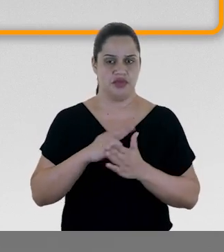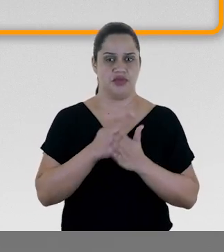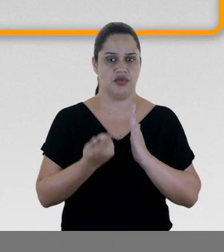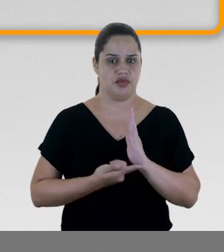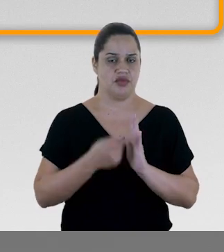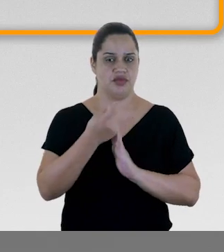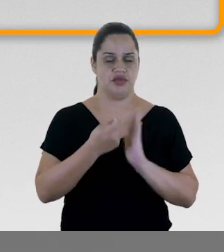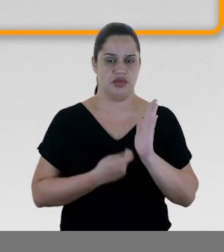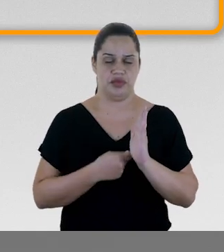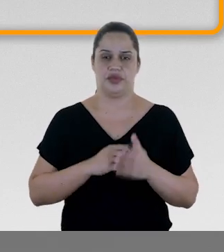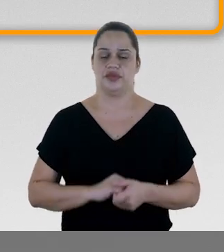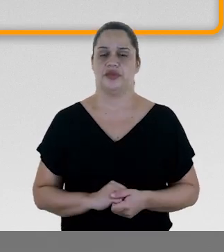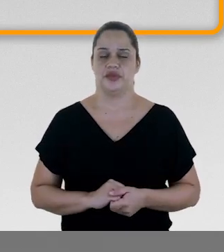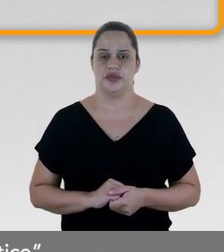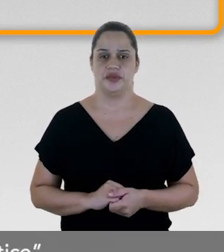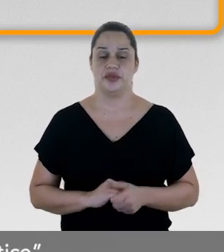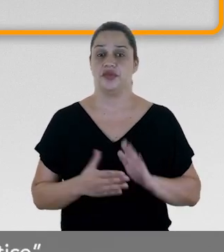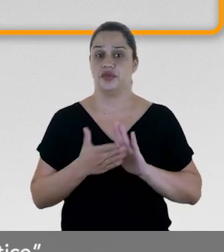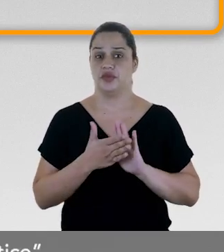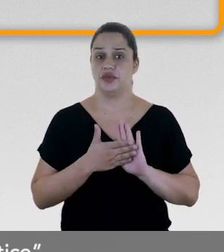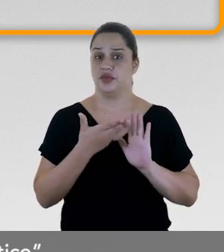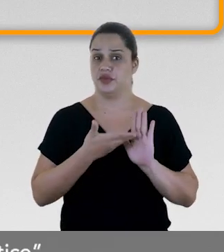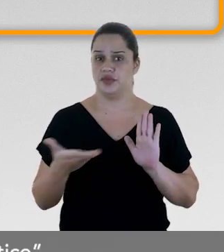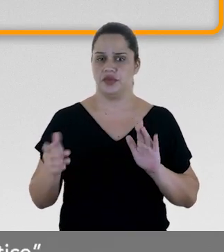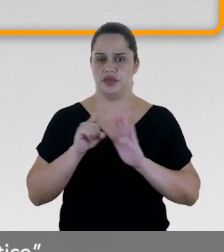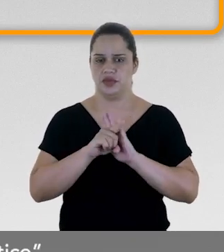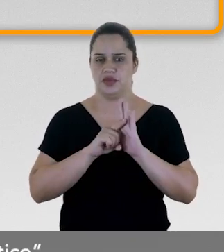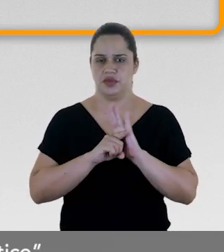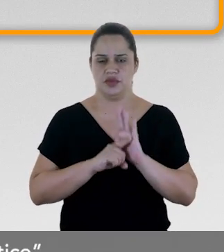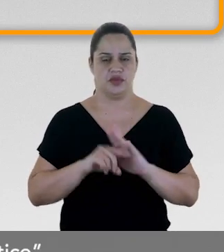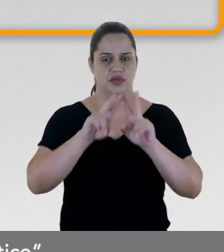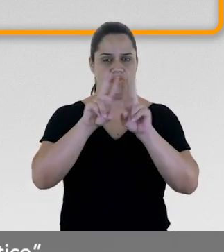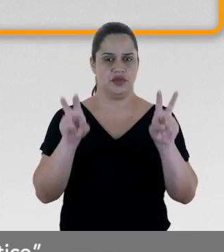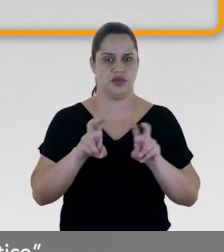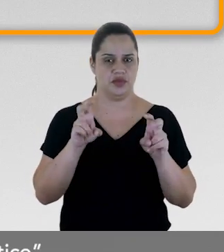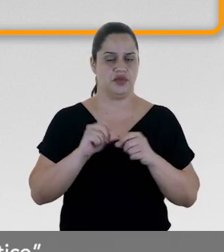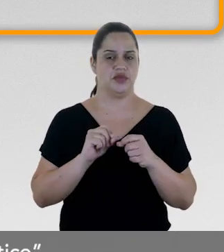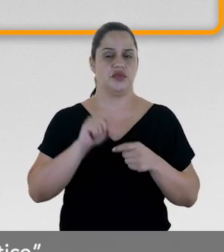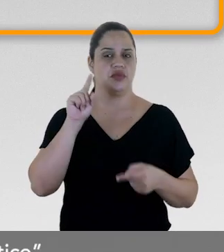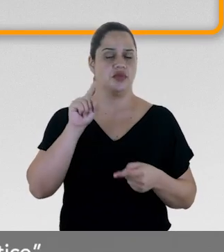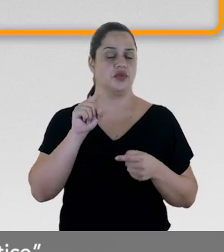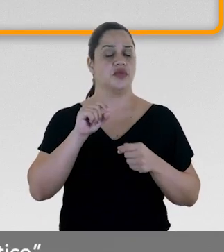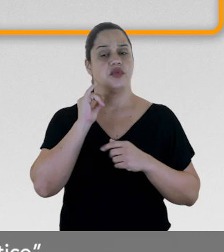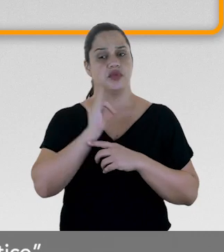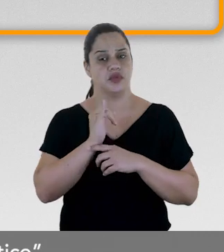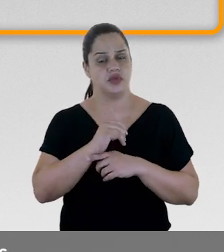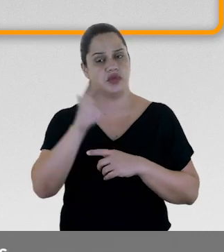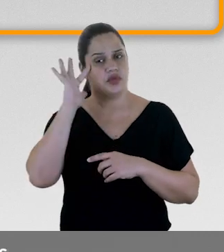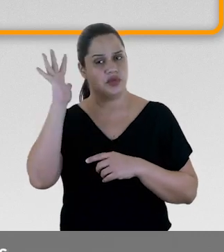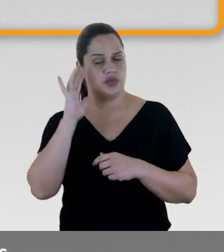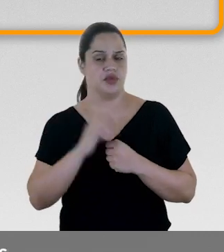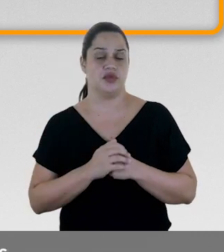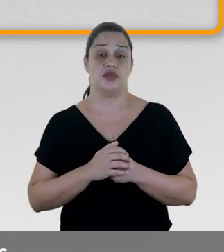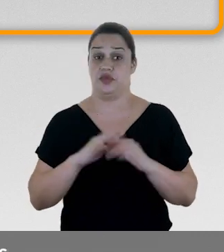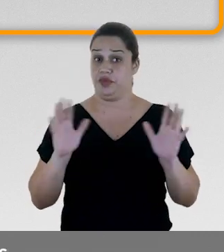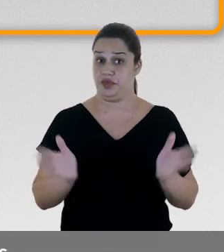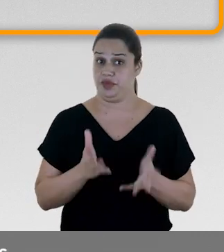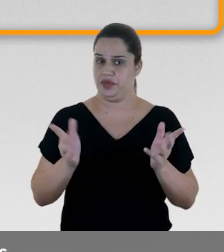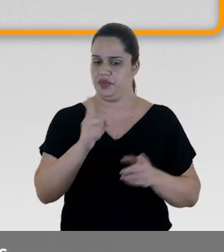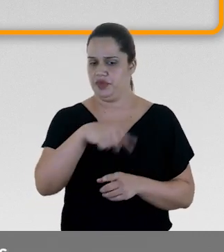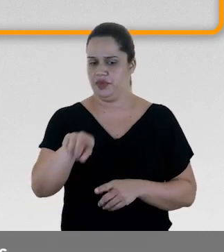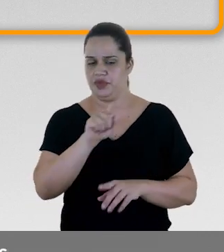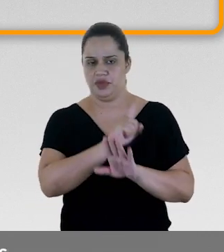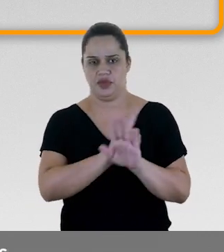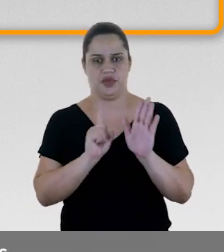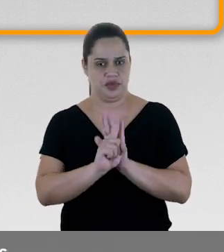gênero textual. Proponha uma pesquisa do tema conto fantástico, incentivando o